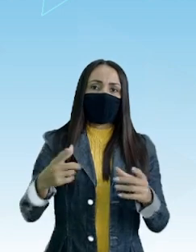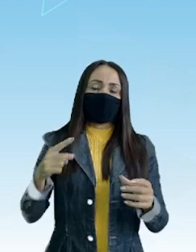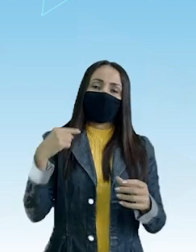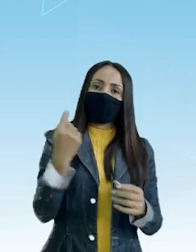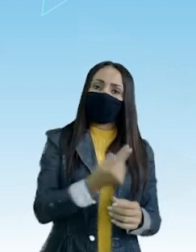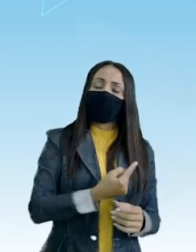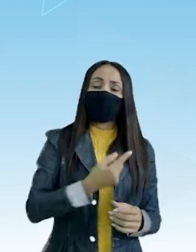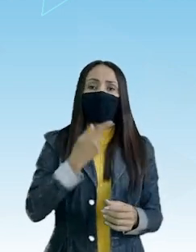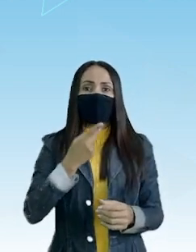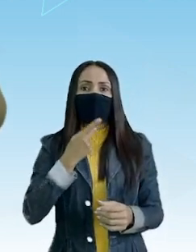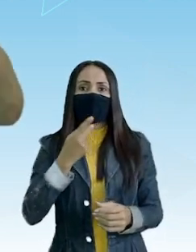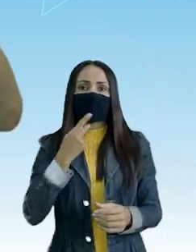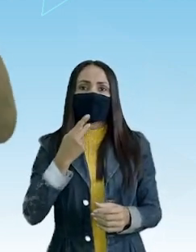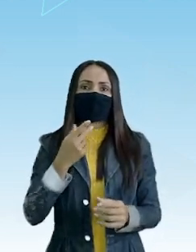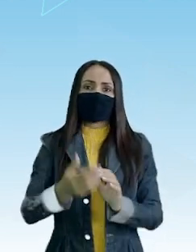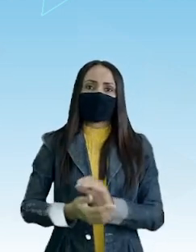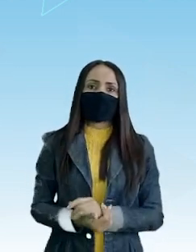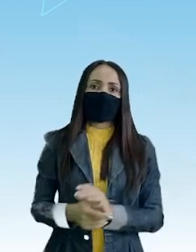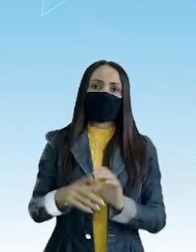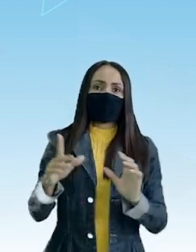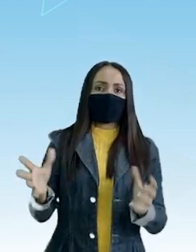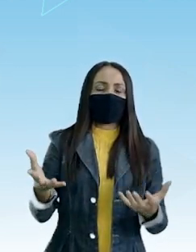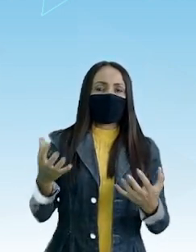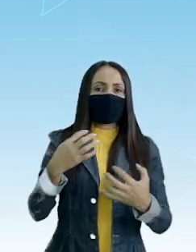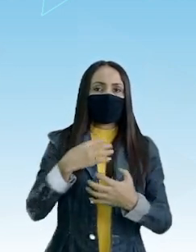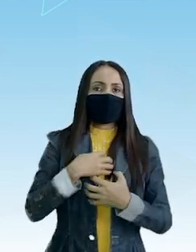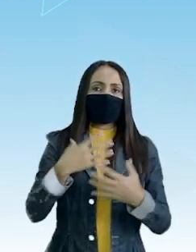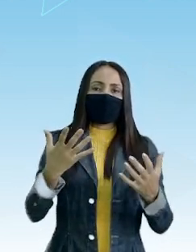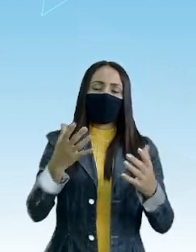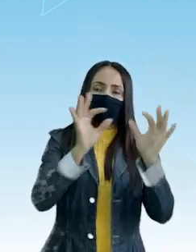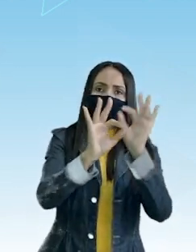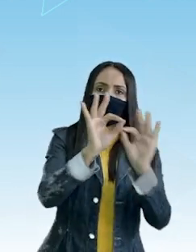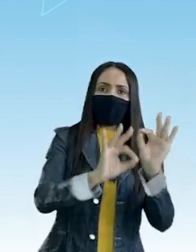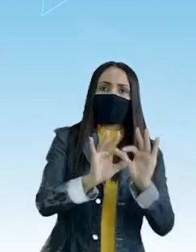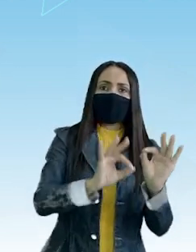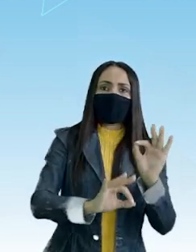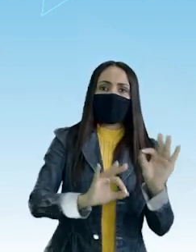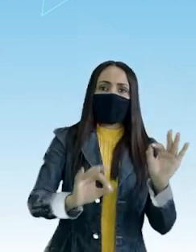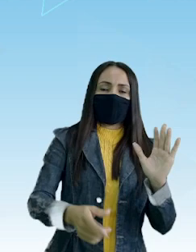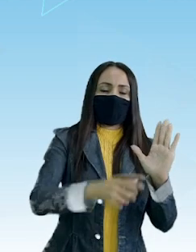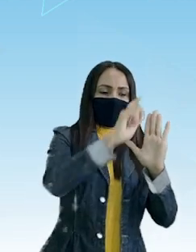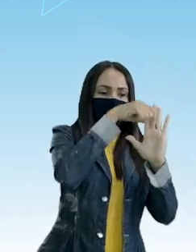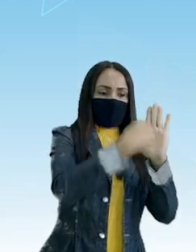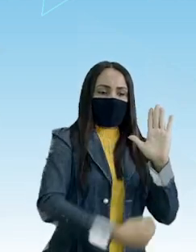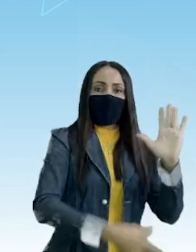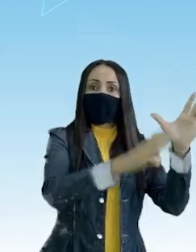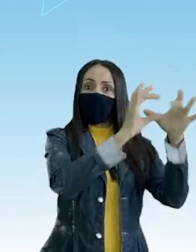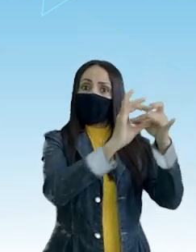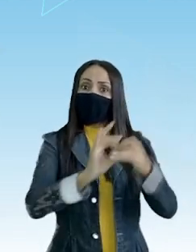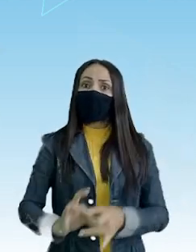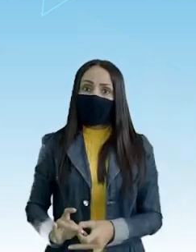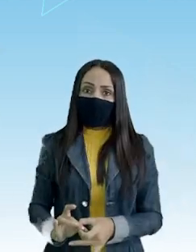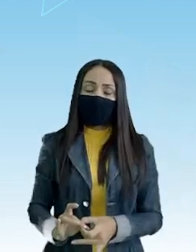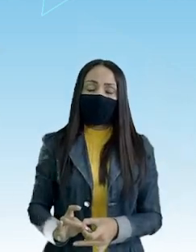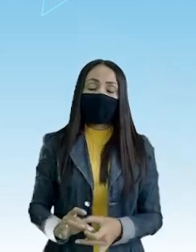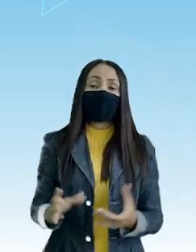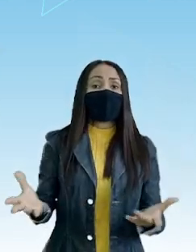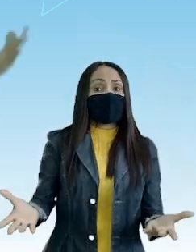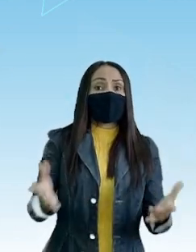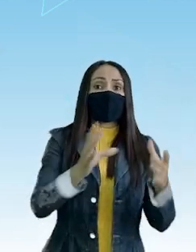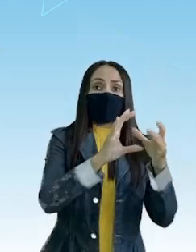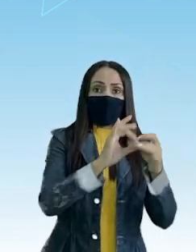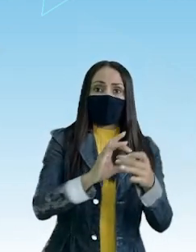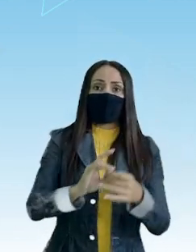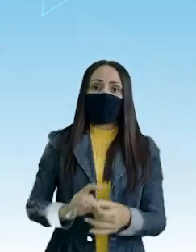nós falamos do sentido Ele é organizado dentro do contexto E o contexto é a